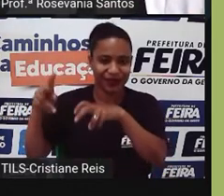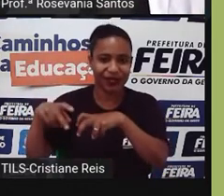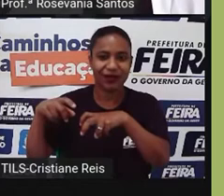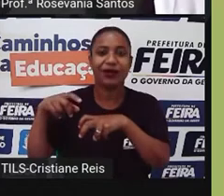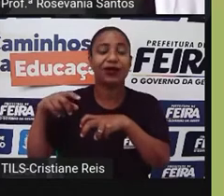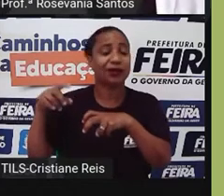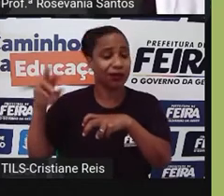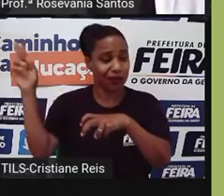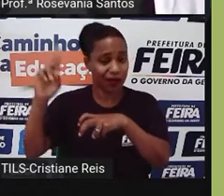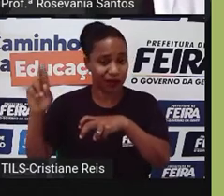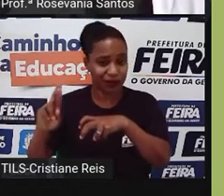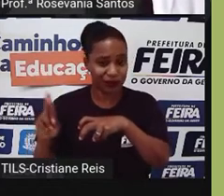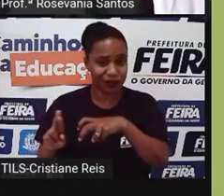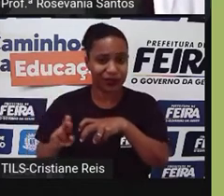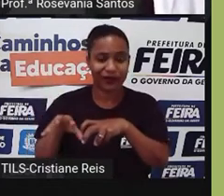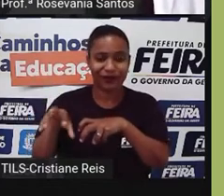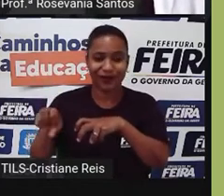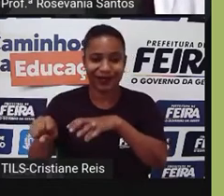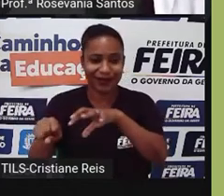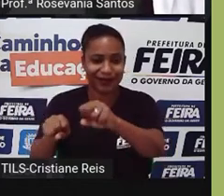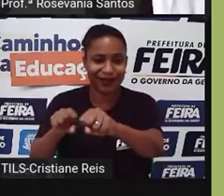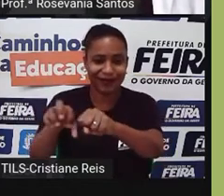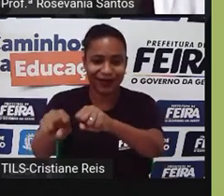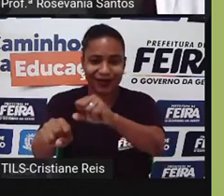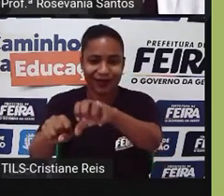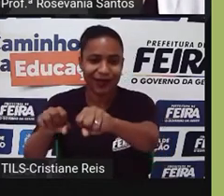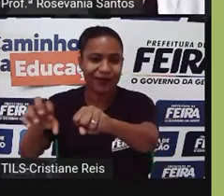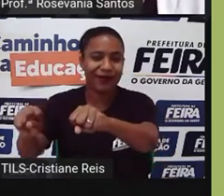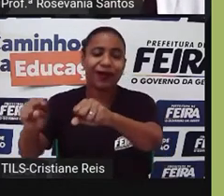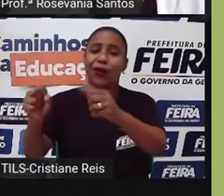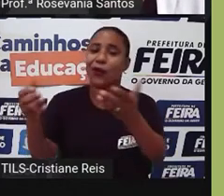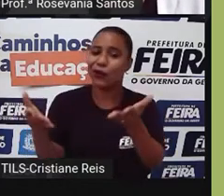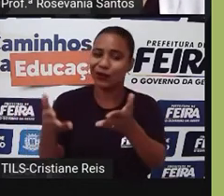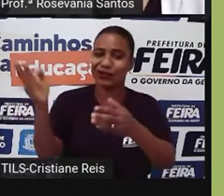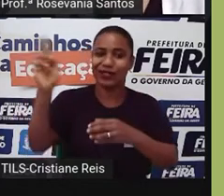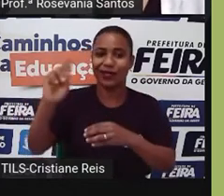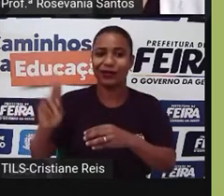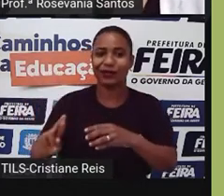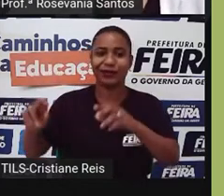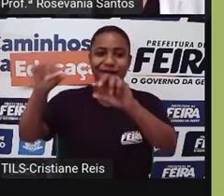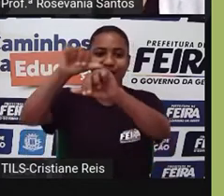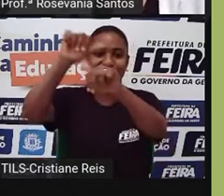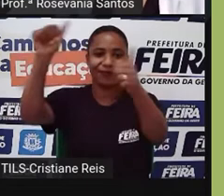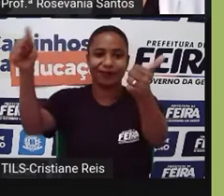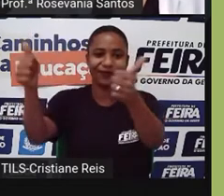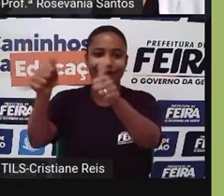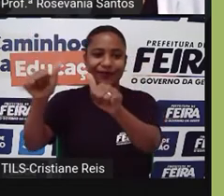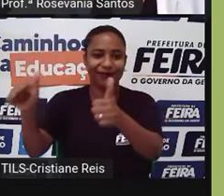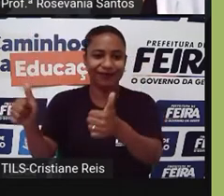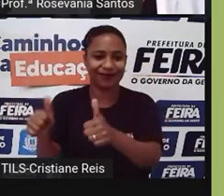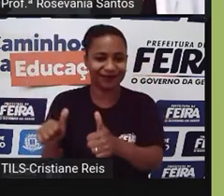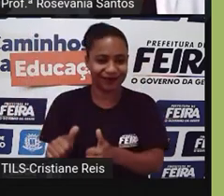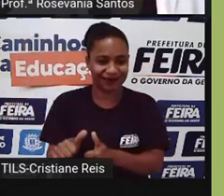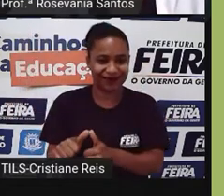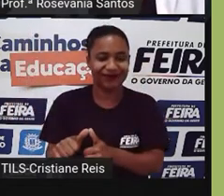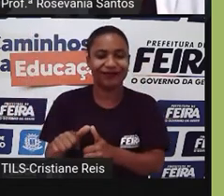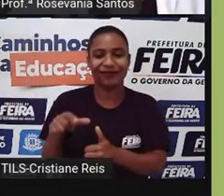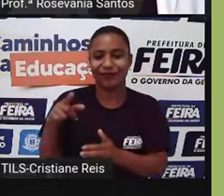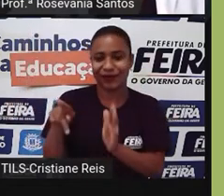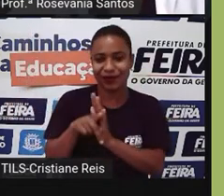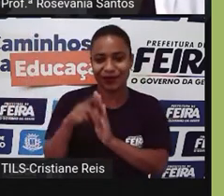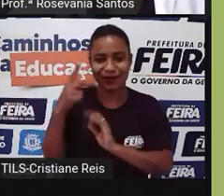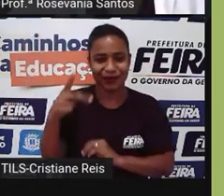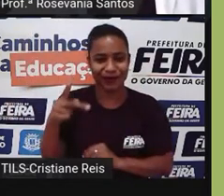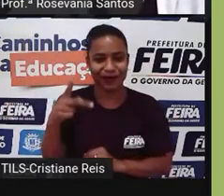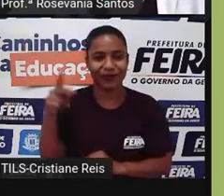esses territórios, anexando, anexando, e hoje ele tem essa configuração que vocês estão vendo aí, né, essa